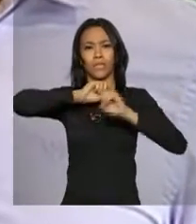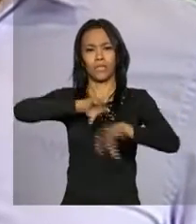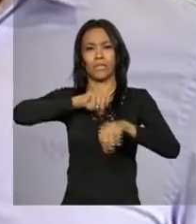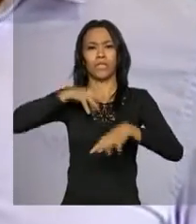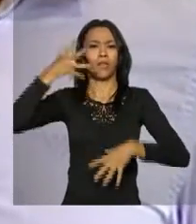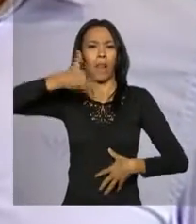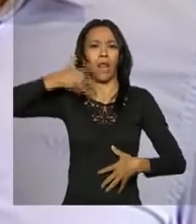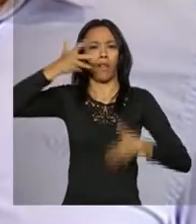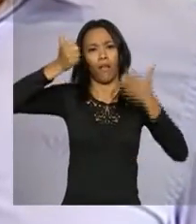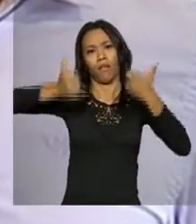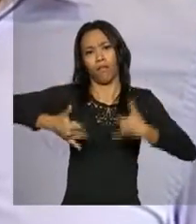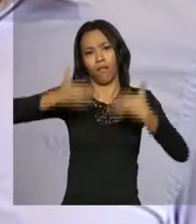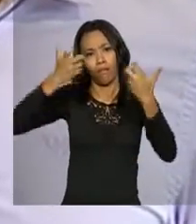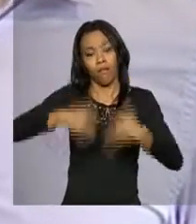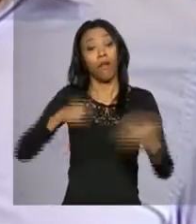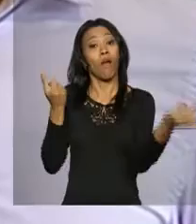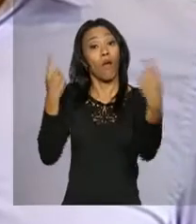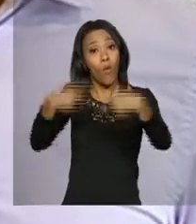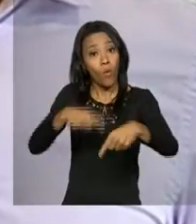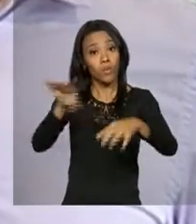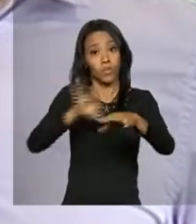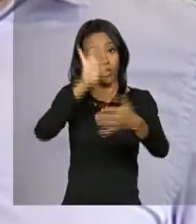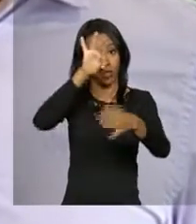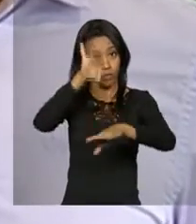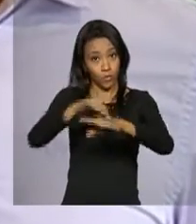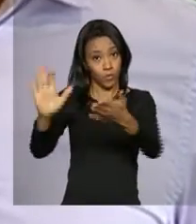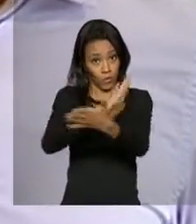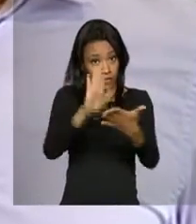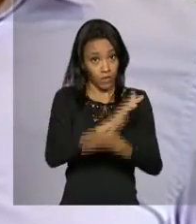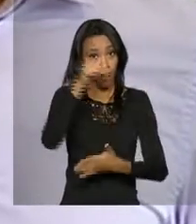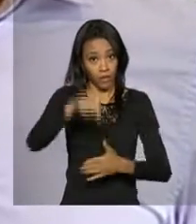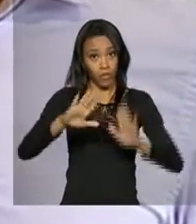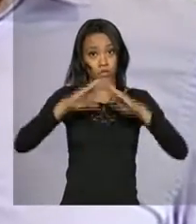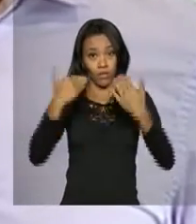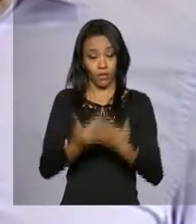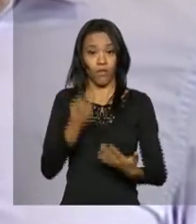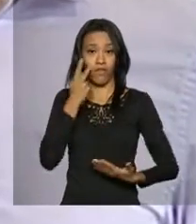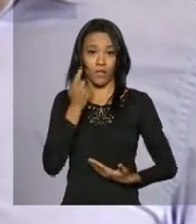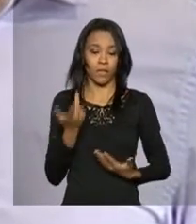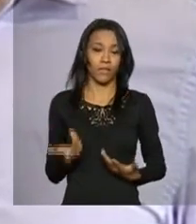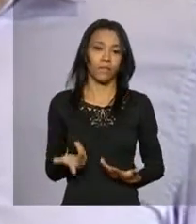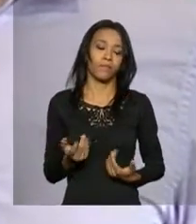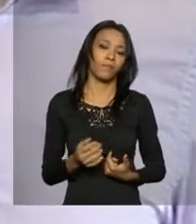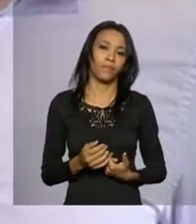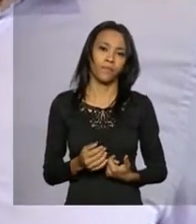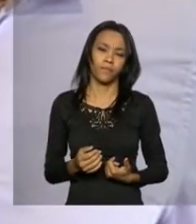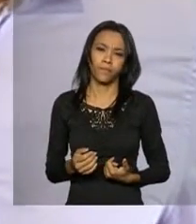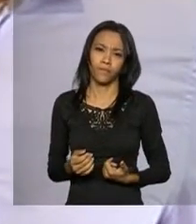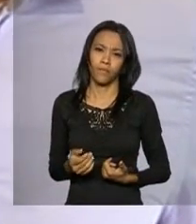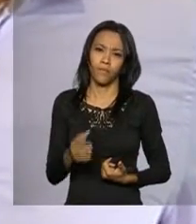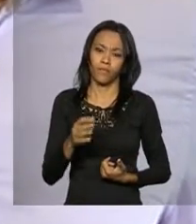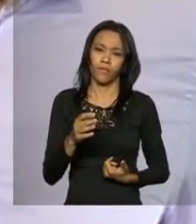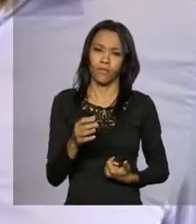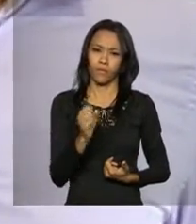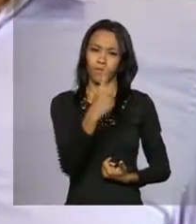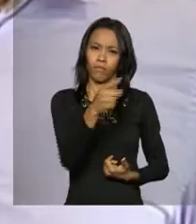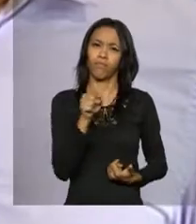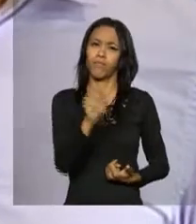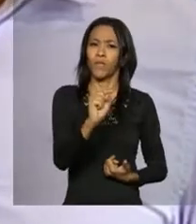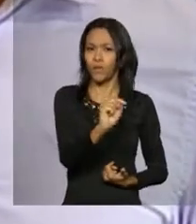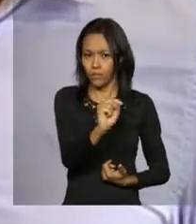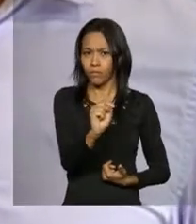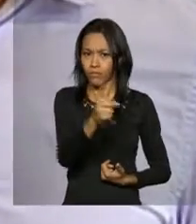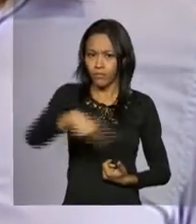o combate ao mosquito Aedes aegypti aqui em uma escola de Fortaleza. Cerca de mil alunos